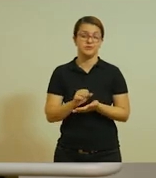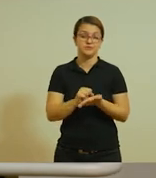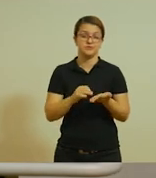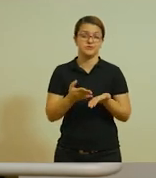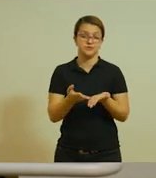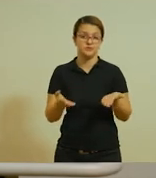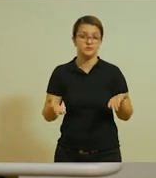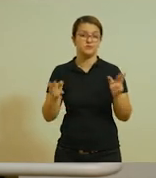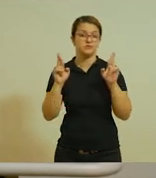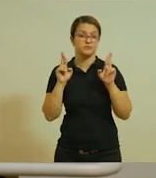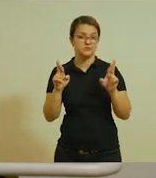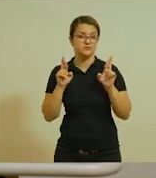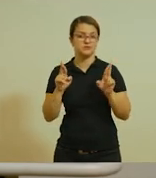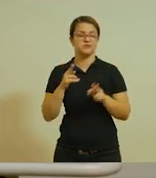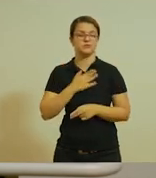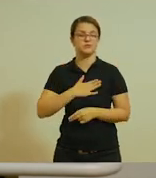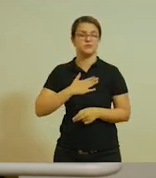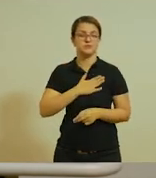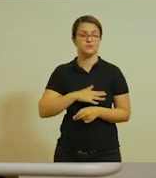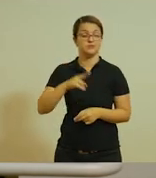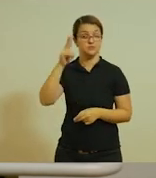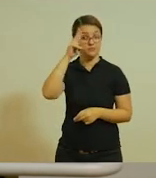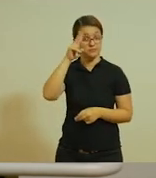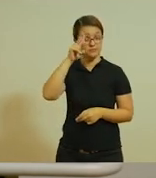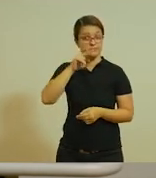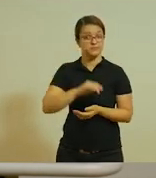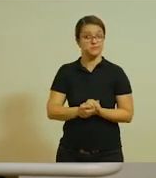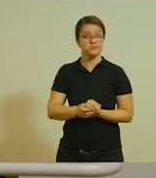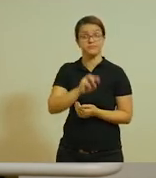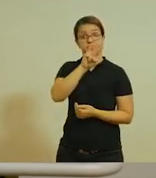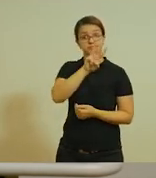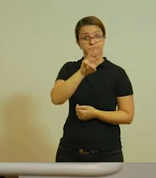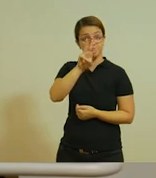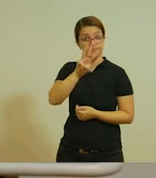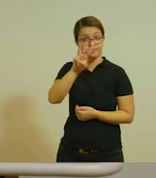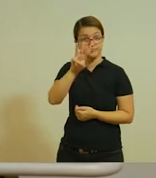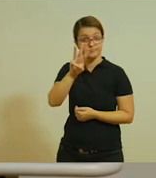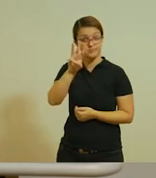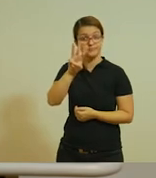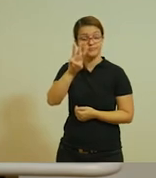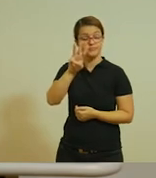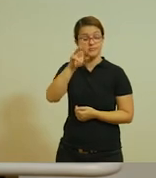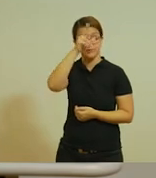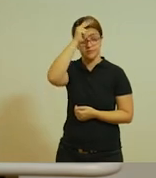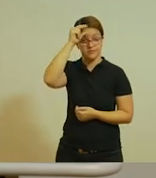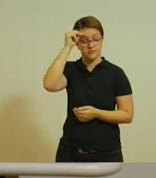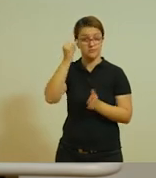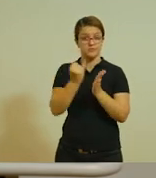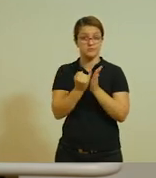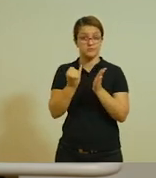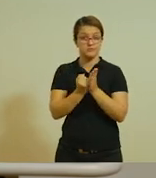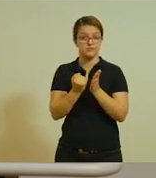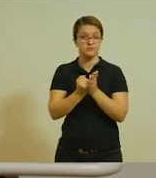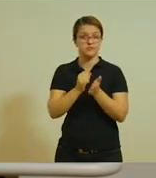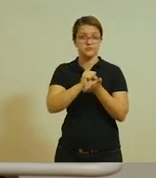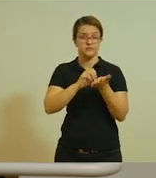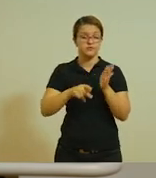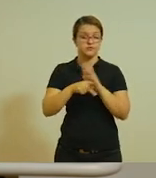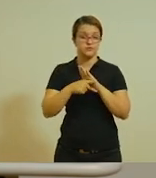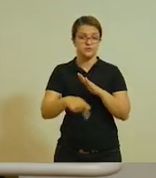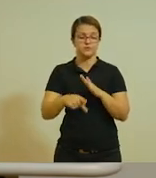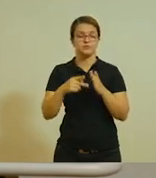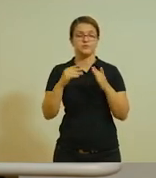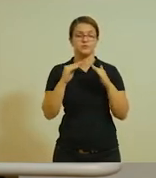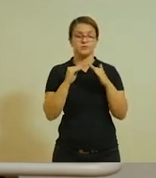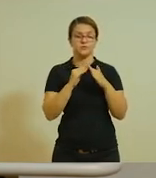estas. Espero que vocês tenham gostado. Não esqueçam que o link está no site da Prefeitura, no portal Lição de Casa.